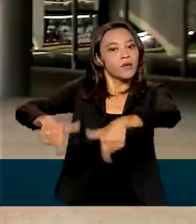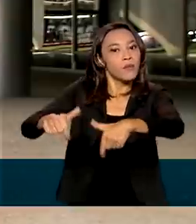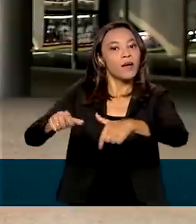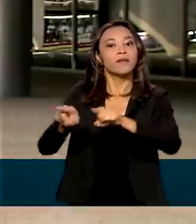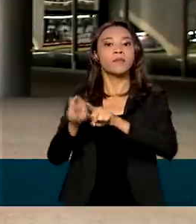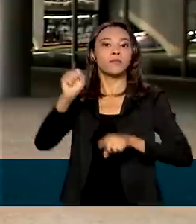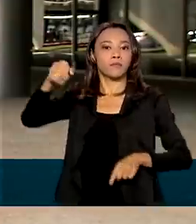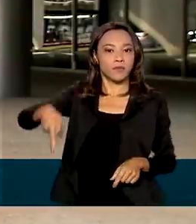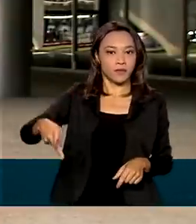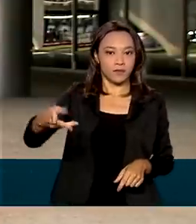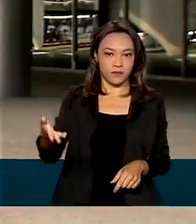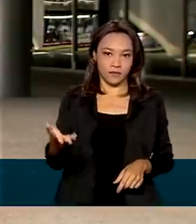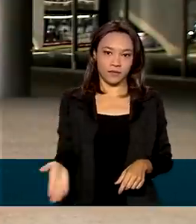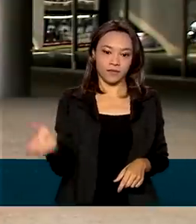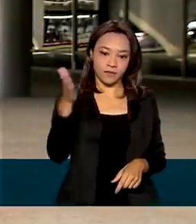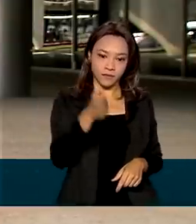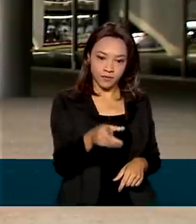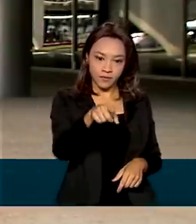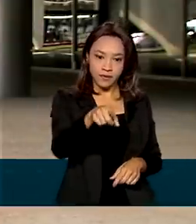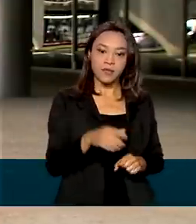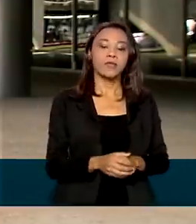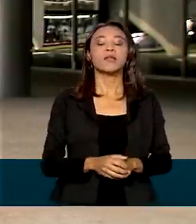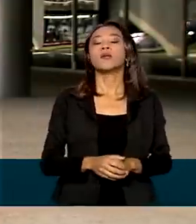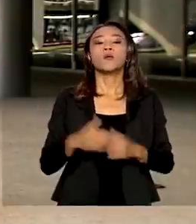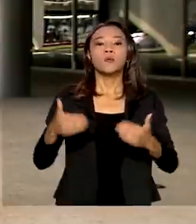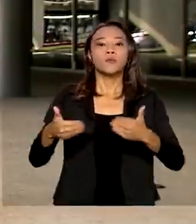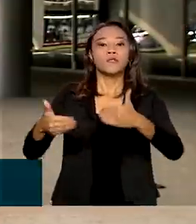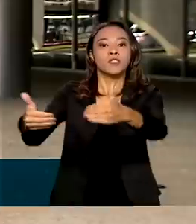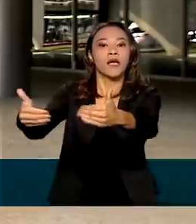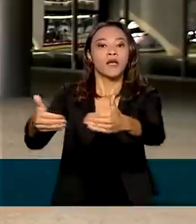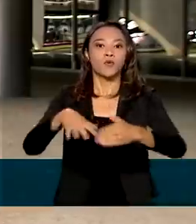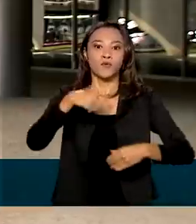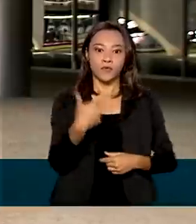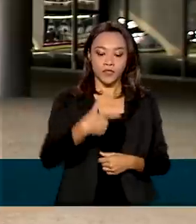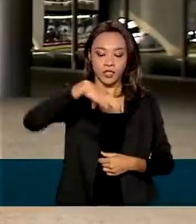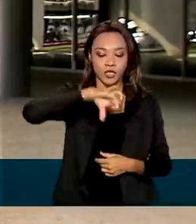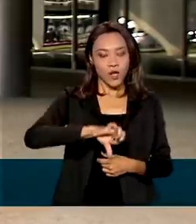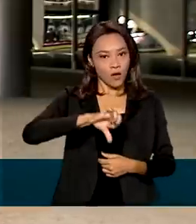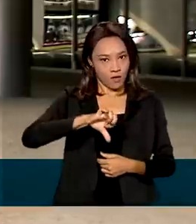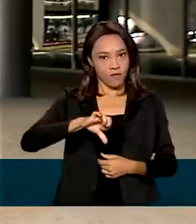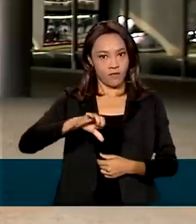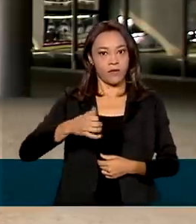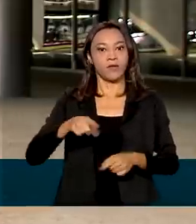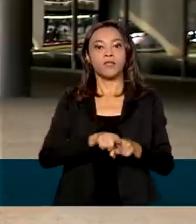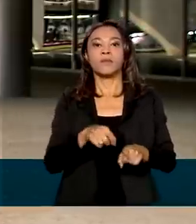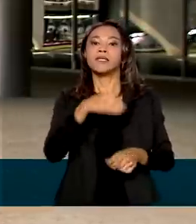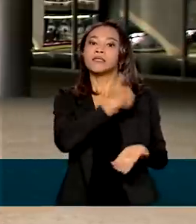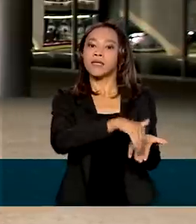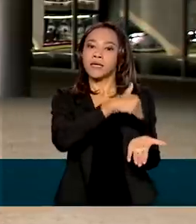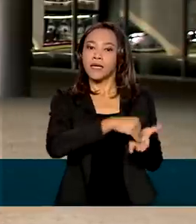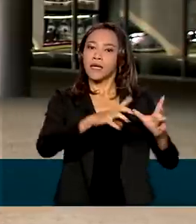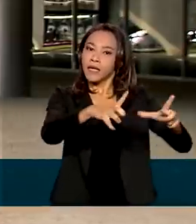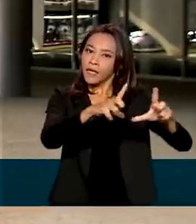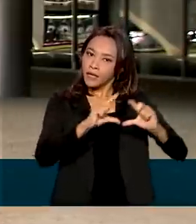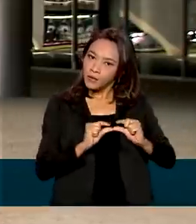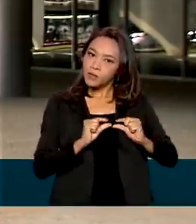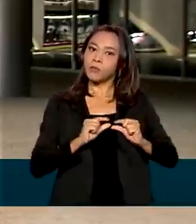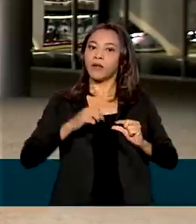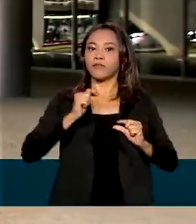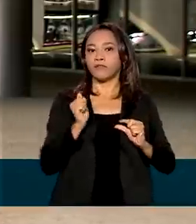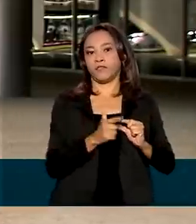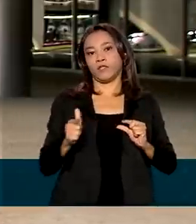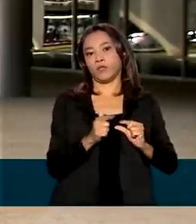Previdência. Bolsonaro herdou uma esplanada com 29 ministérios e secretarias e reduziu o número para 22